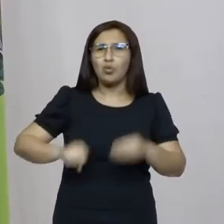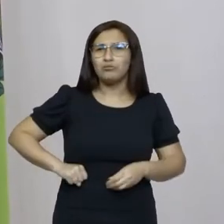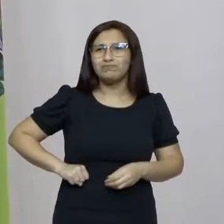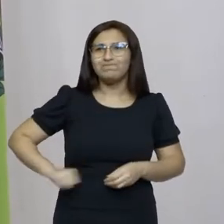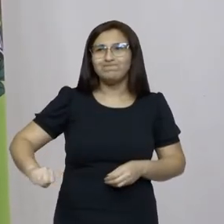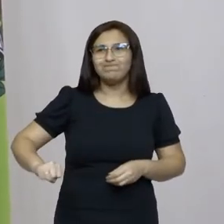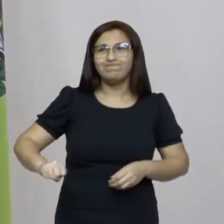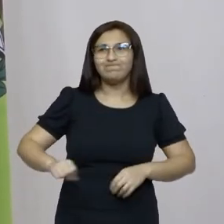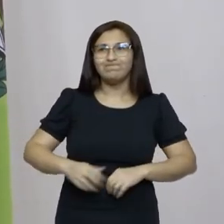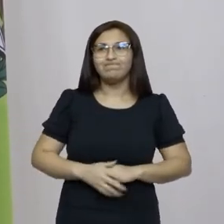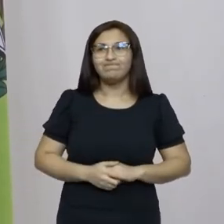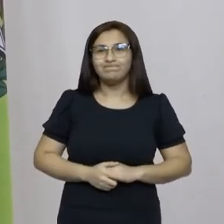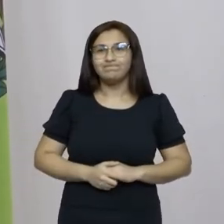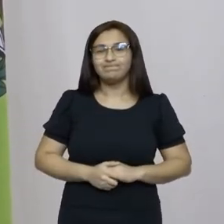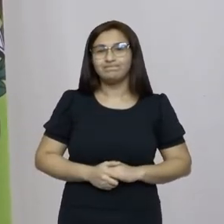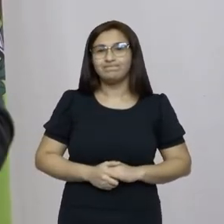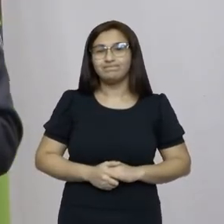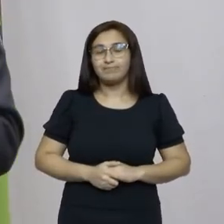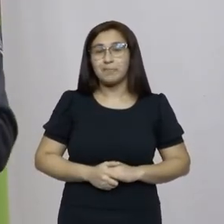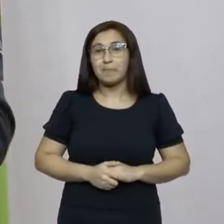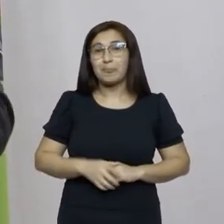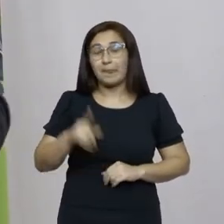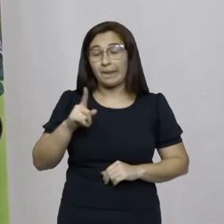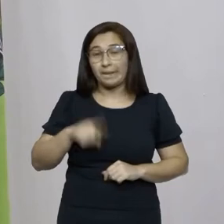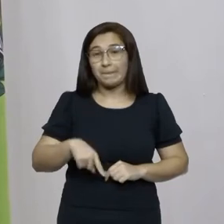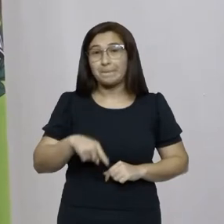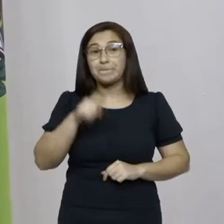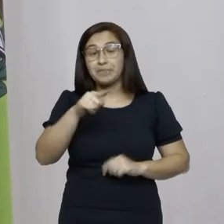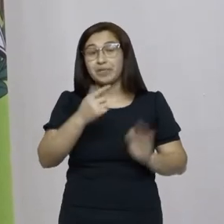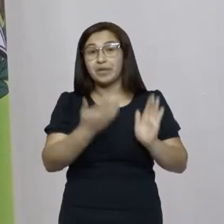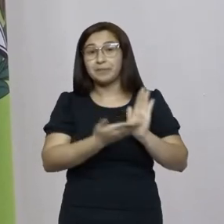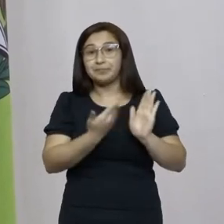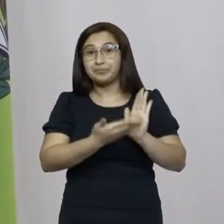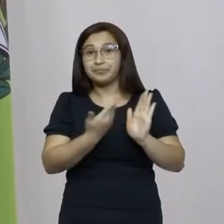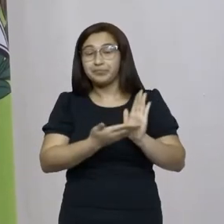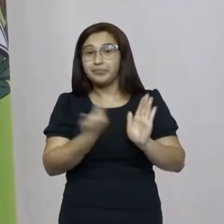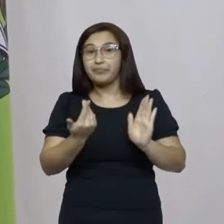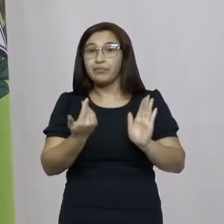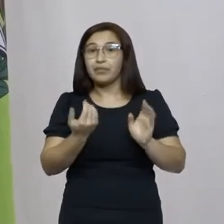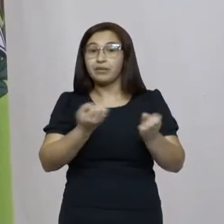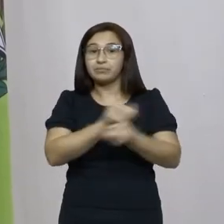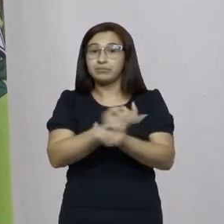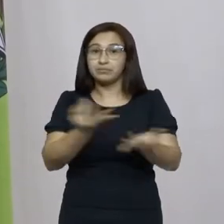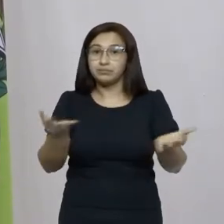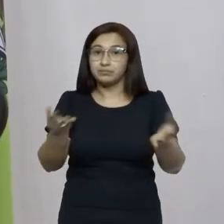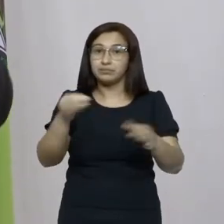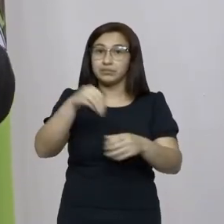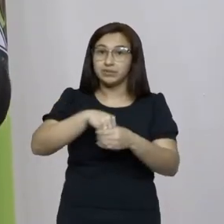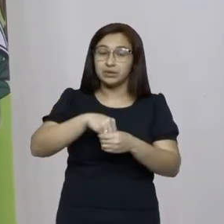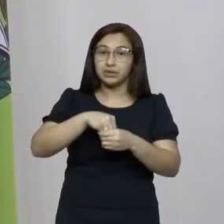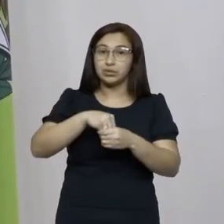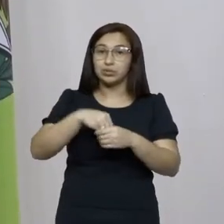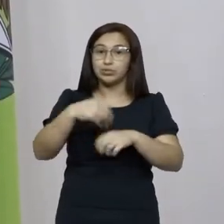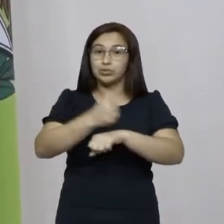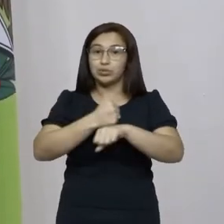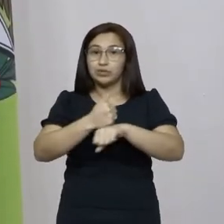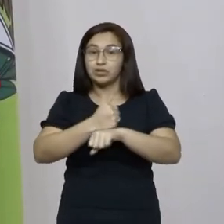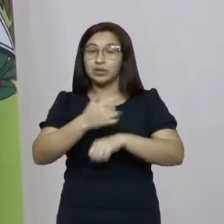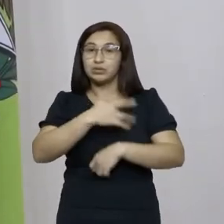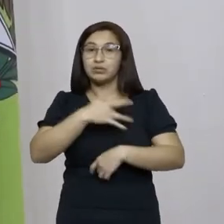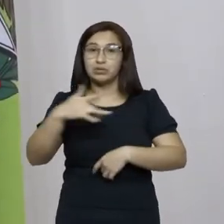eu estou falando de uma cartilha que está sendo distribuída para profissionais de saúde